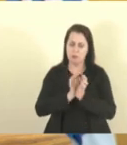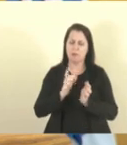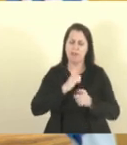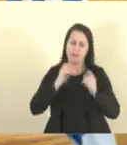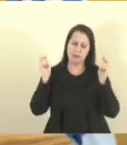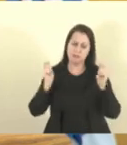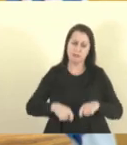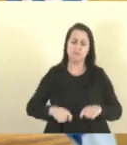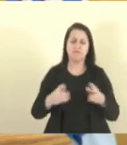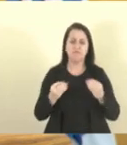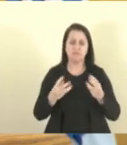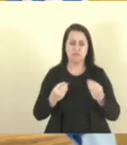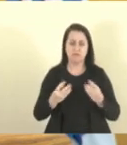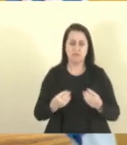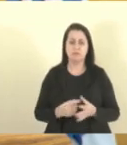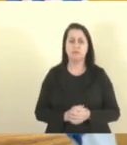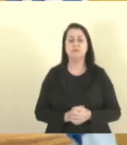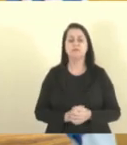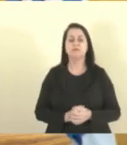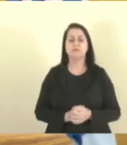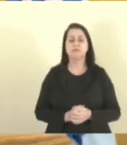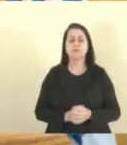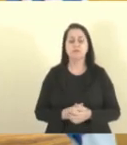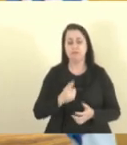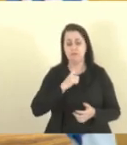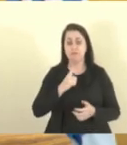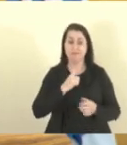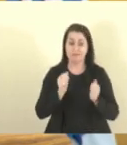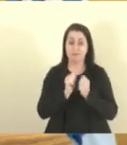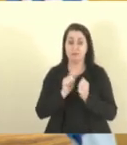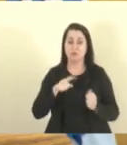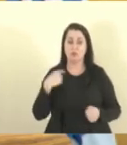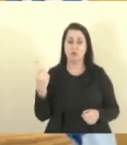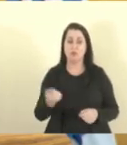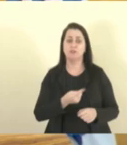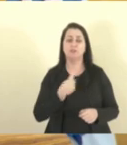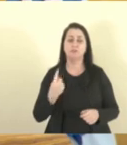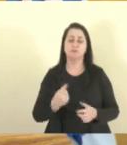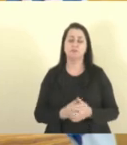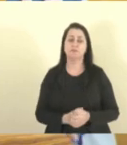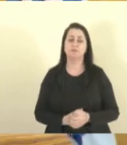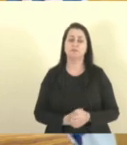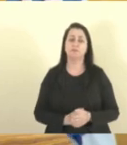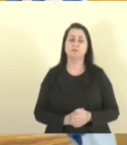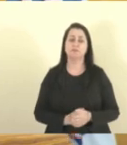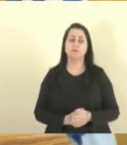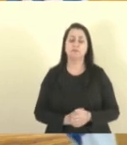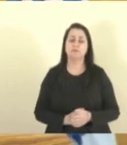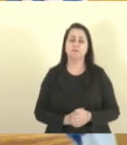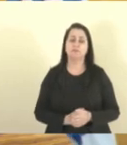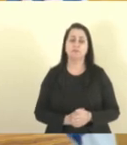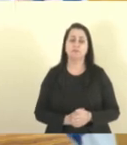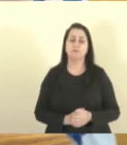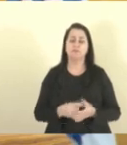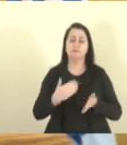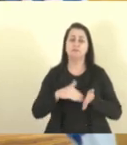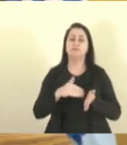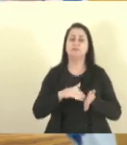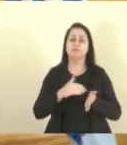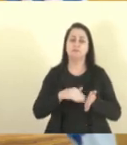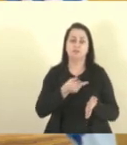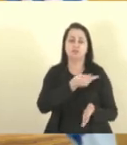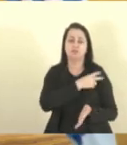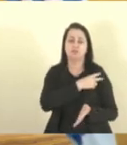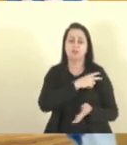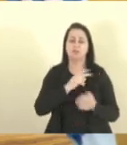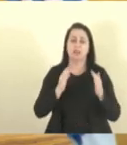competente, estiveram conosco lá no nosso secretário-chefe da